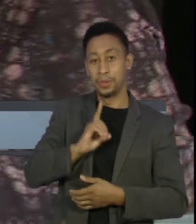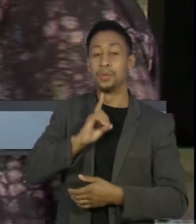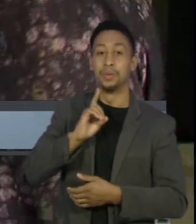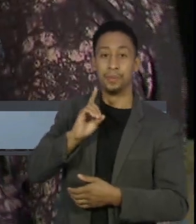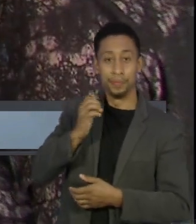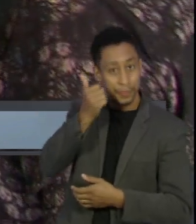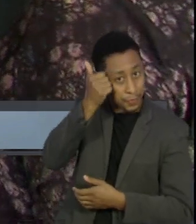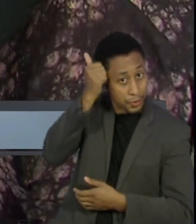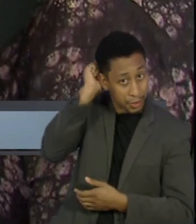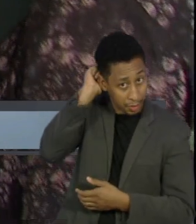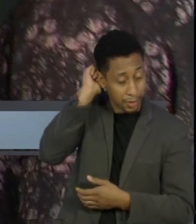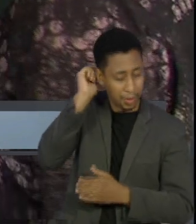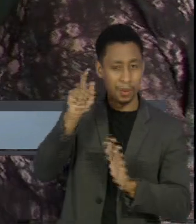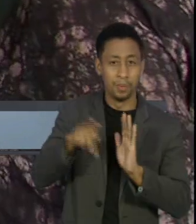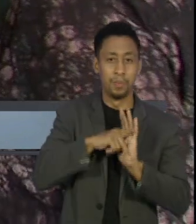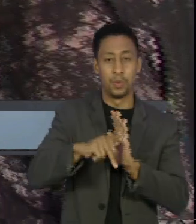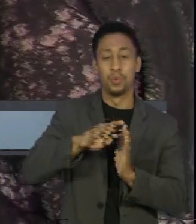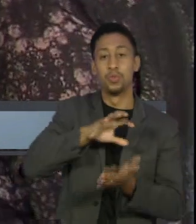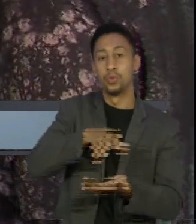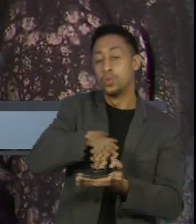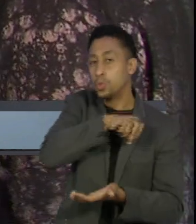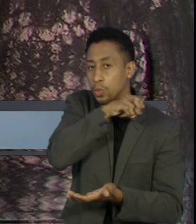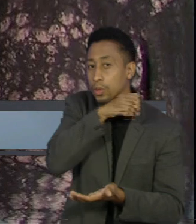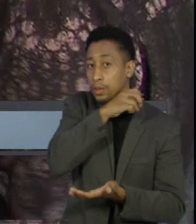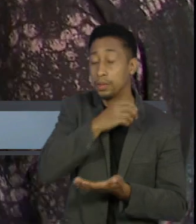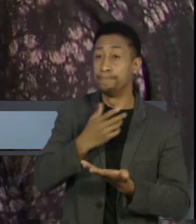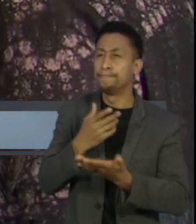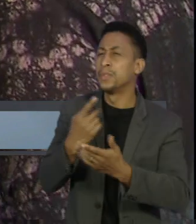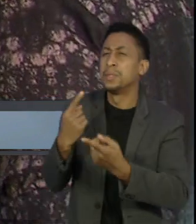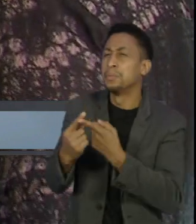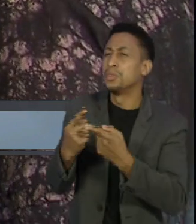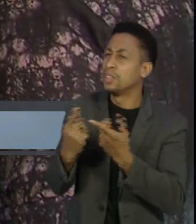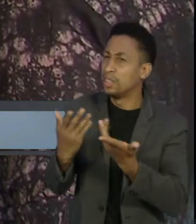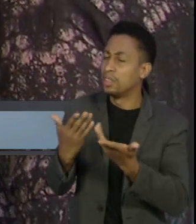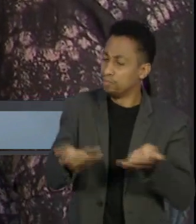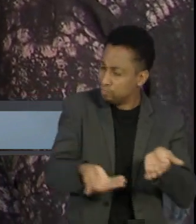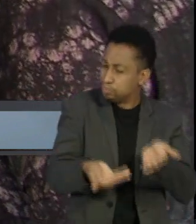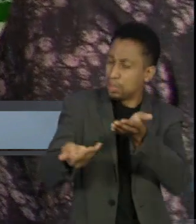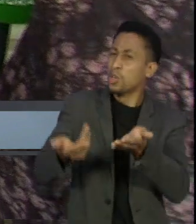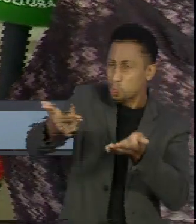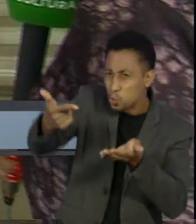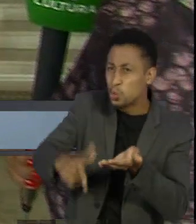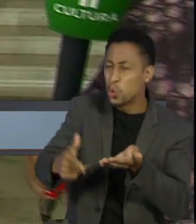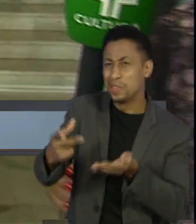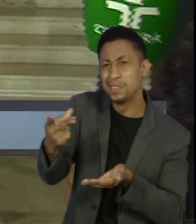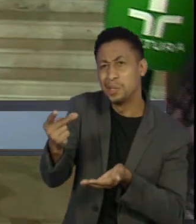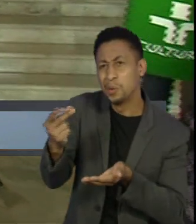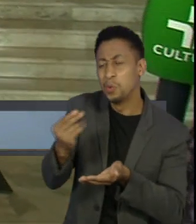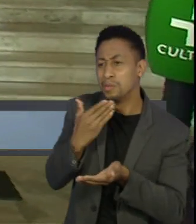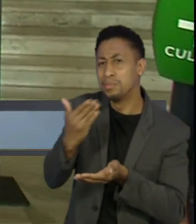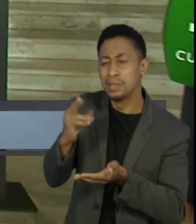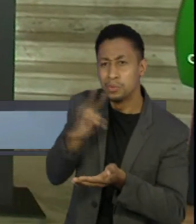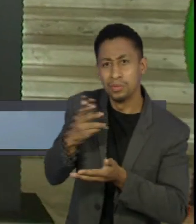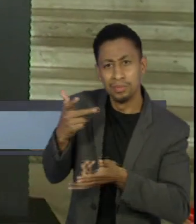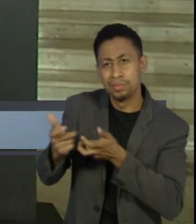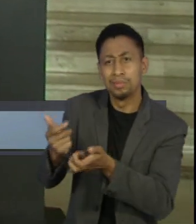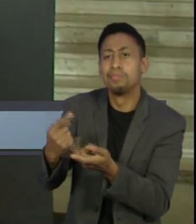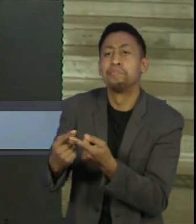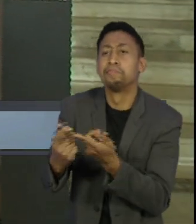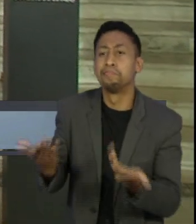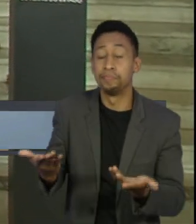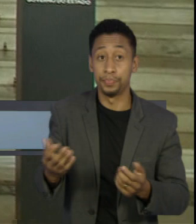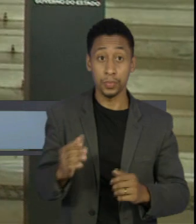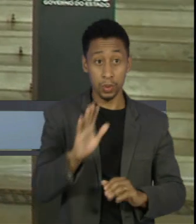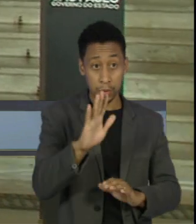Butantan. Doutor, por que é necessária essa segunda autorização de uso emergencial? A primeira autorização foi para as